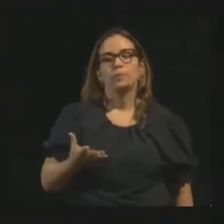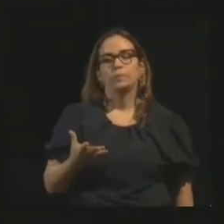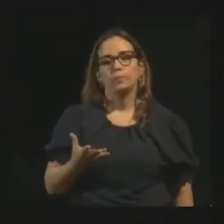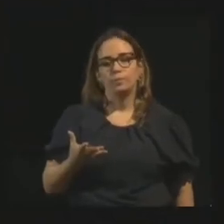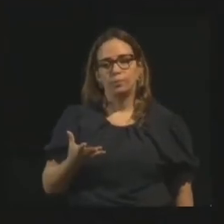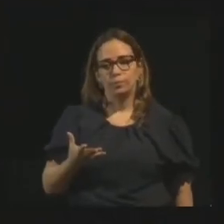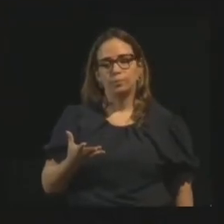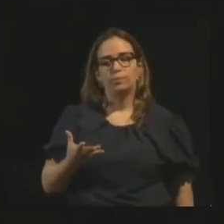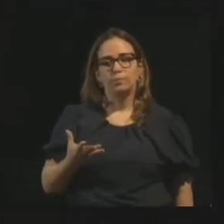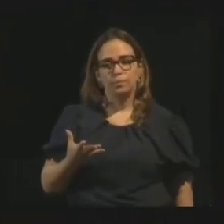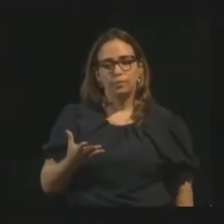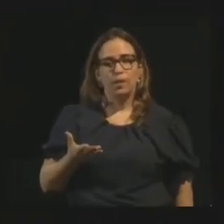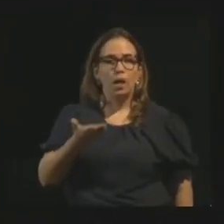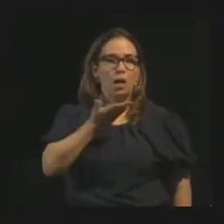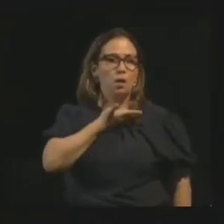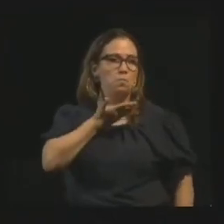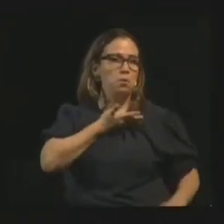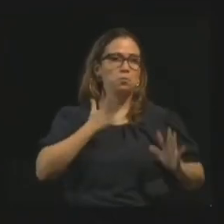Amigo de todos.